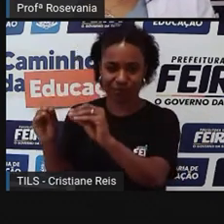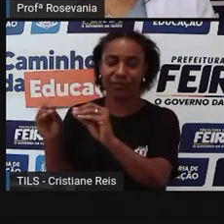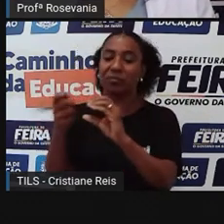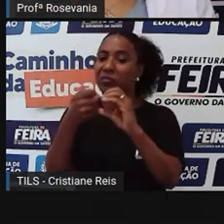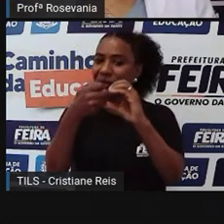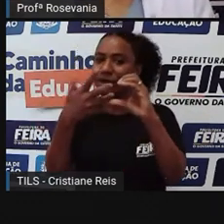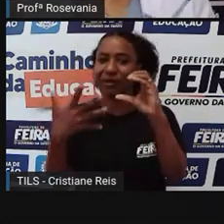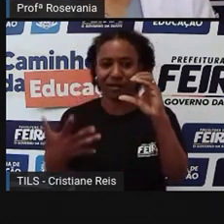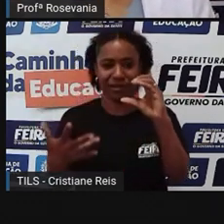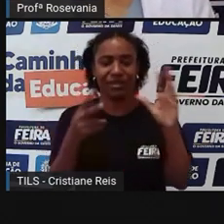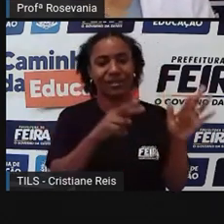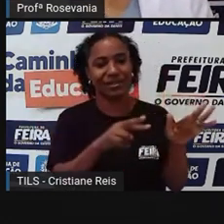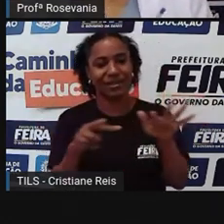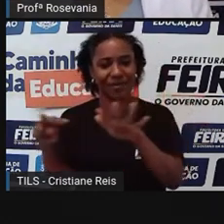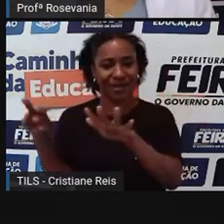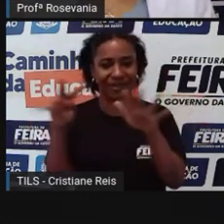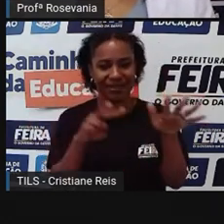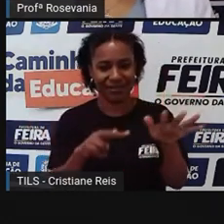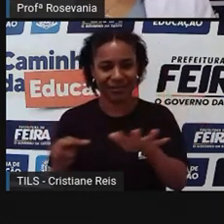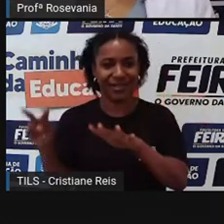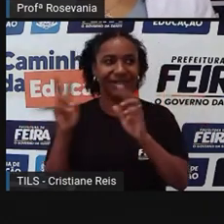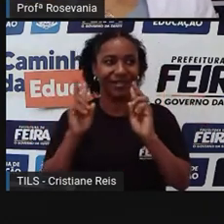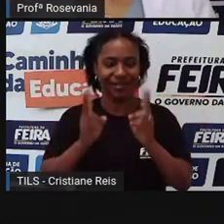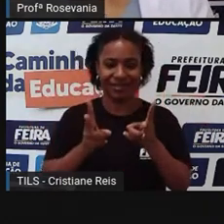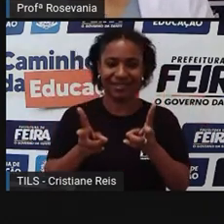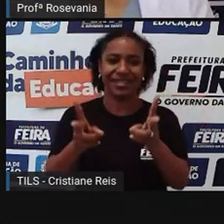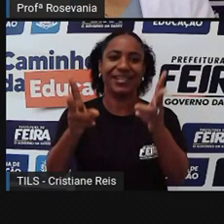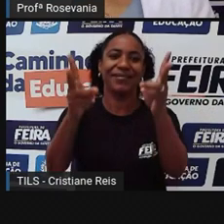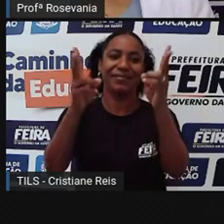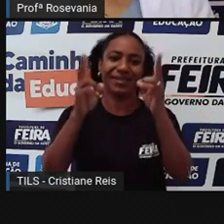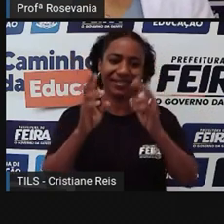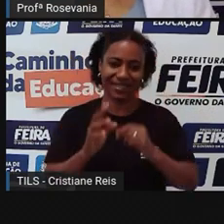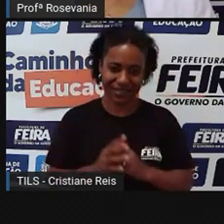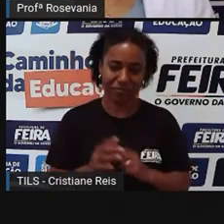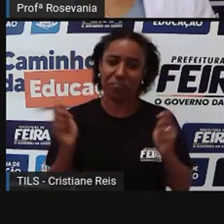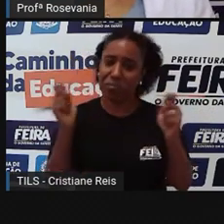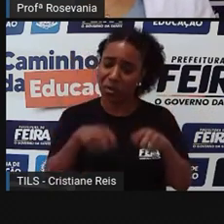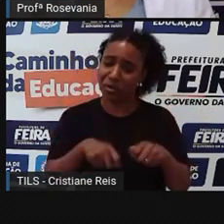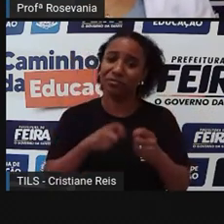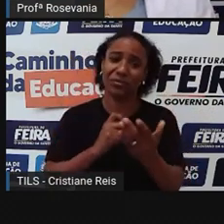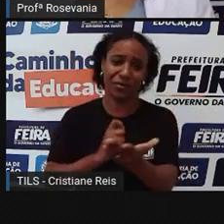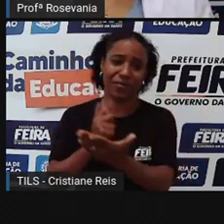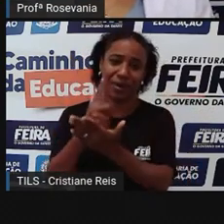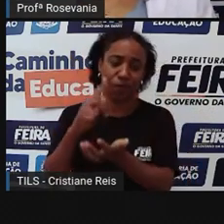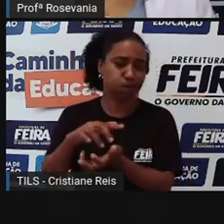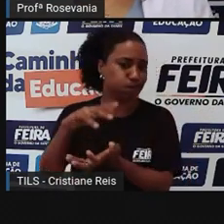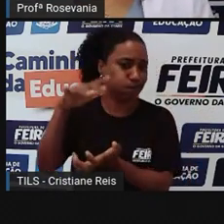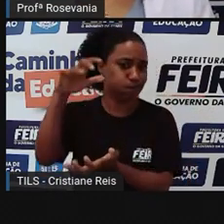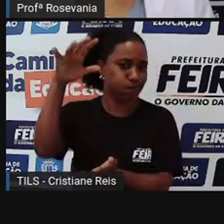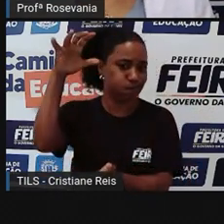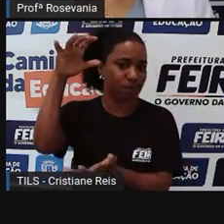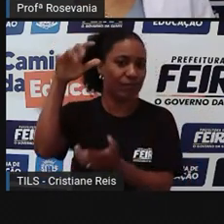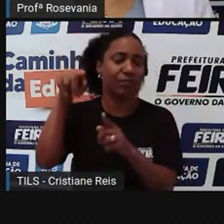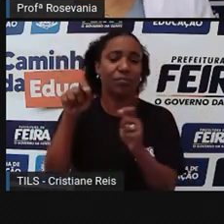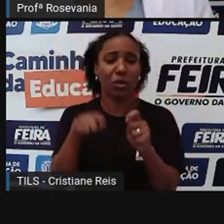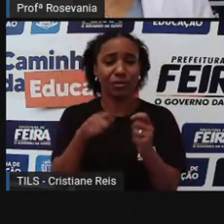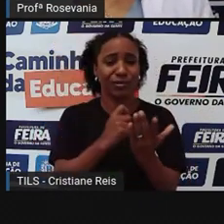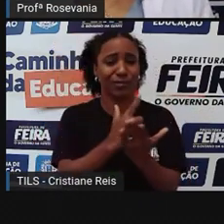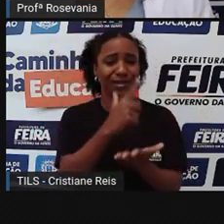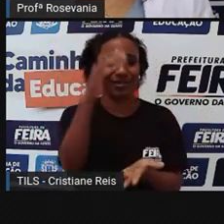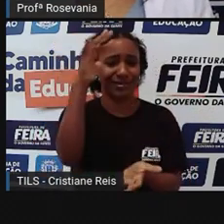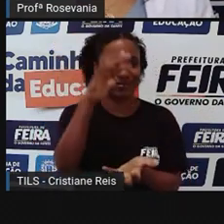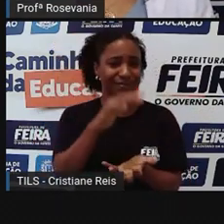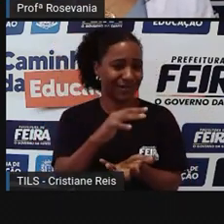característica de vender tanto, né, no varejo, quanto vender no atacado. Tem a parte separadinha, hoje, tem a